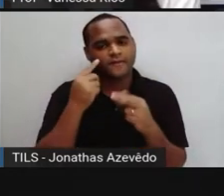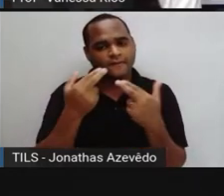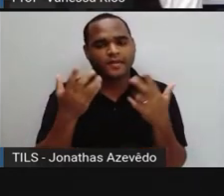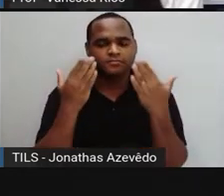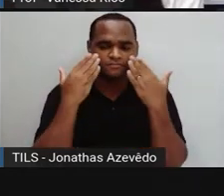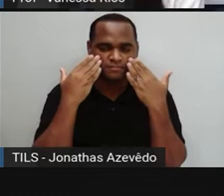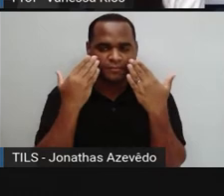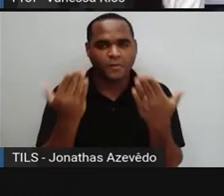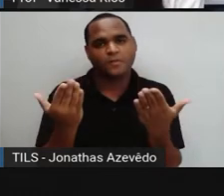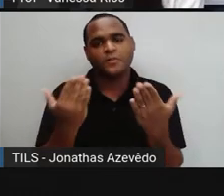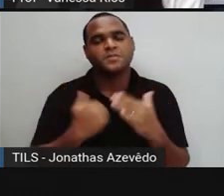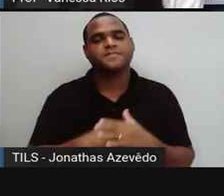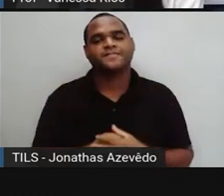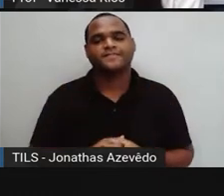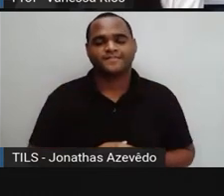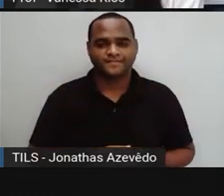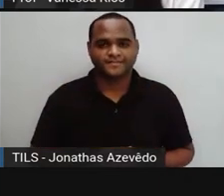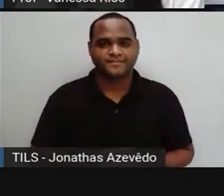existem aí